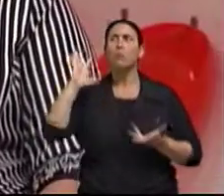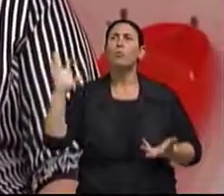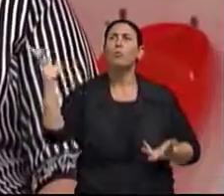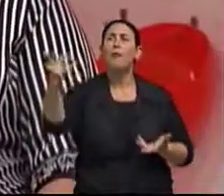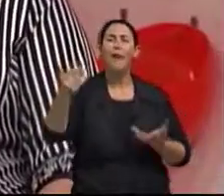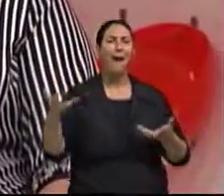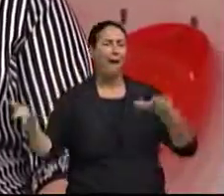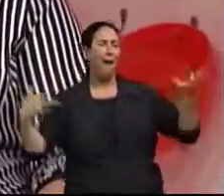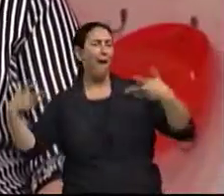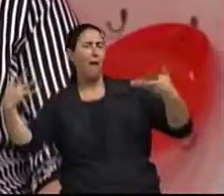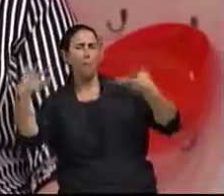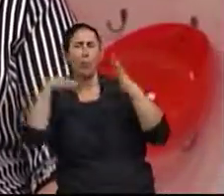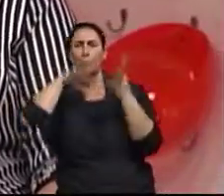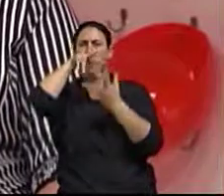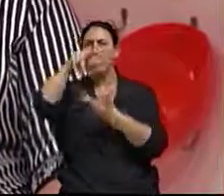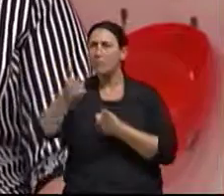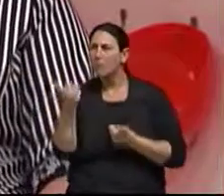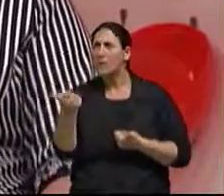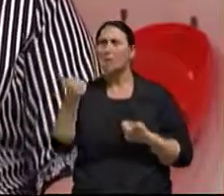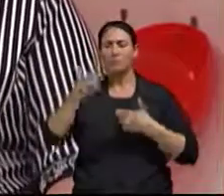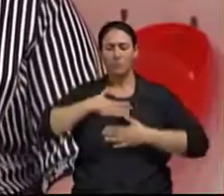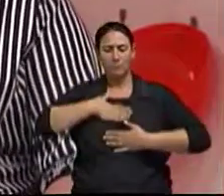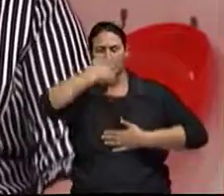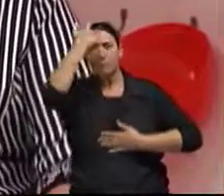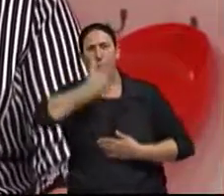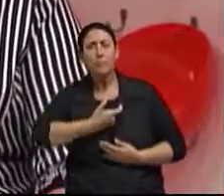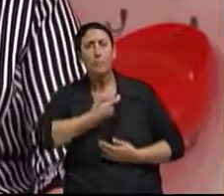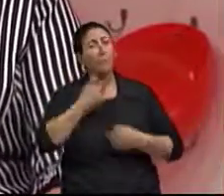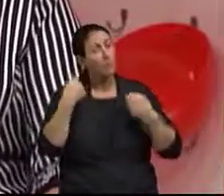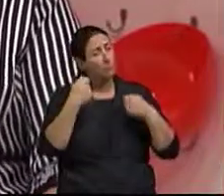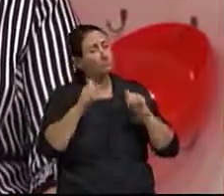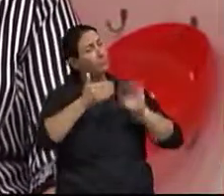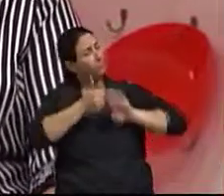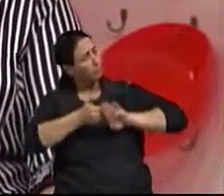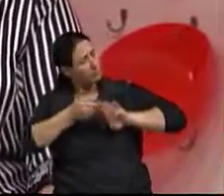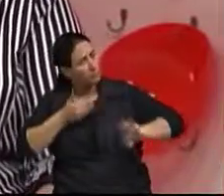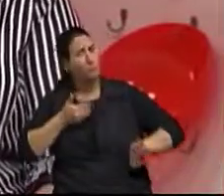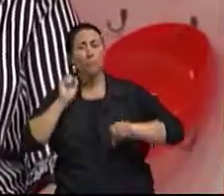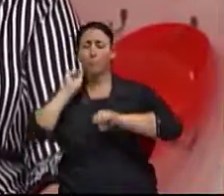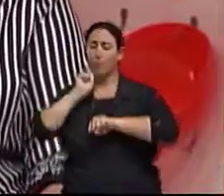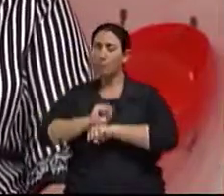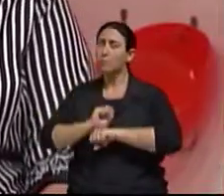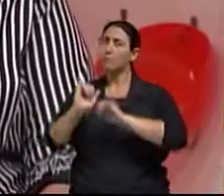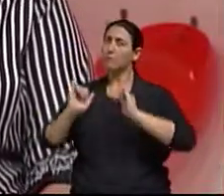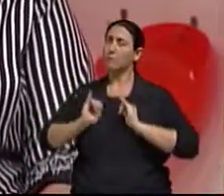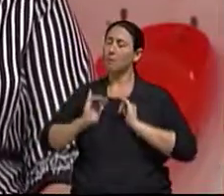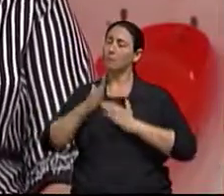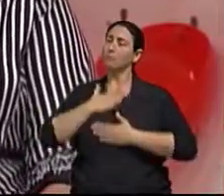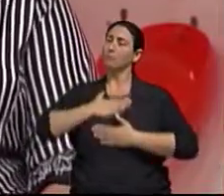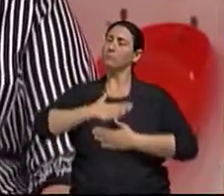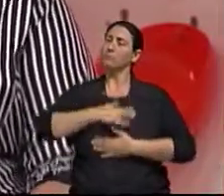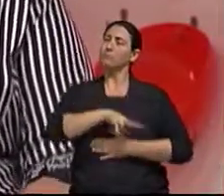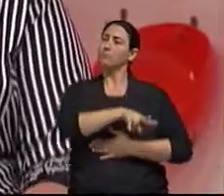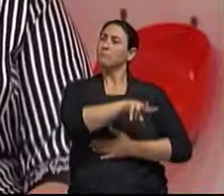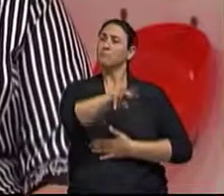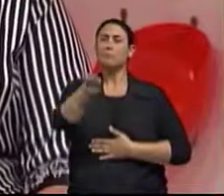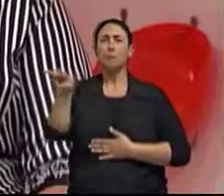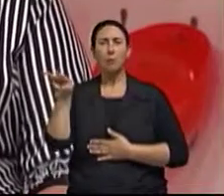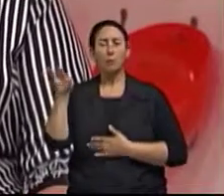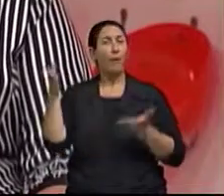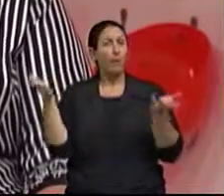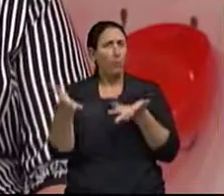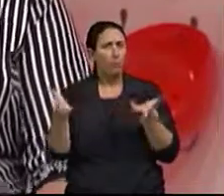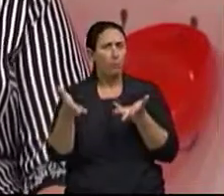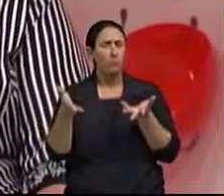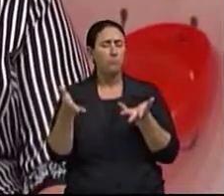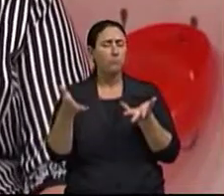conta, ser otimal, funcional, nós paramos para nos sentar e ver o mundo passar. E aí tem que